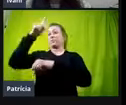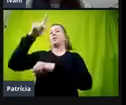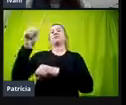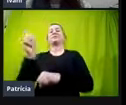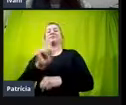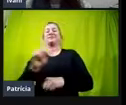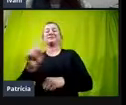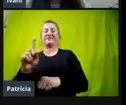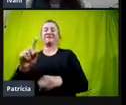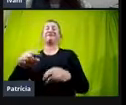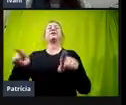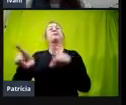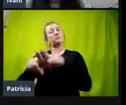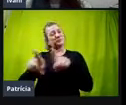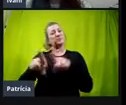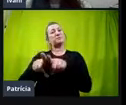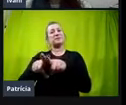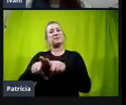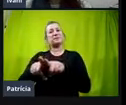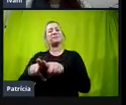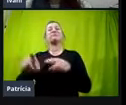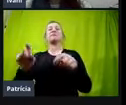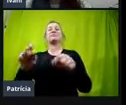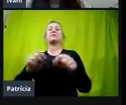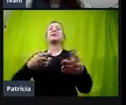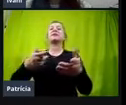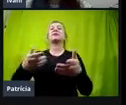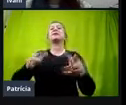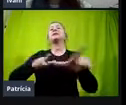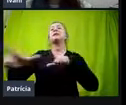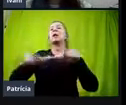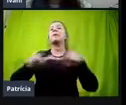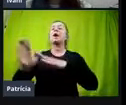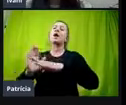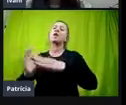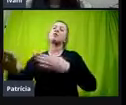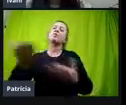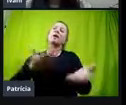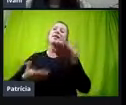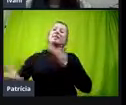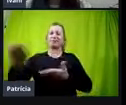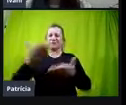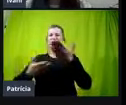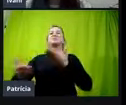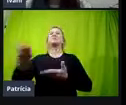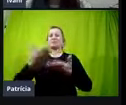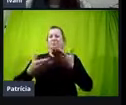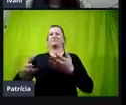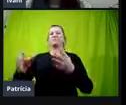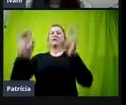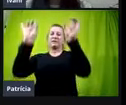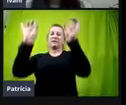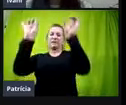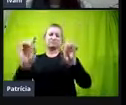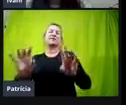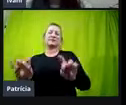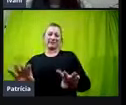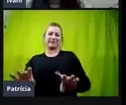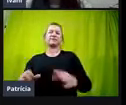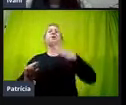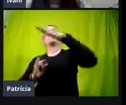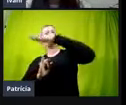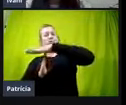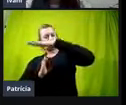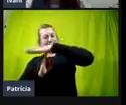não, né? A gente também faz esse trabalho do atendimento, né? Esse serviço do atendimento educacional especializado no IPSC,